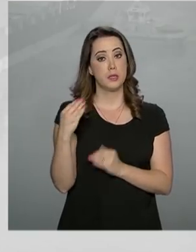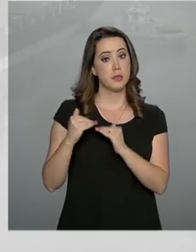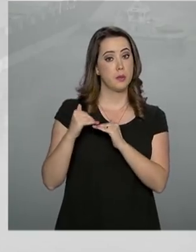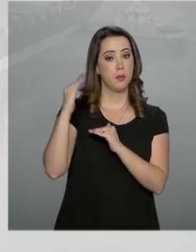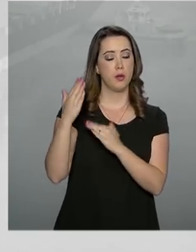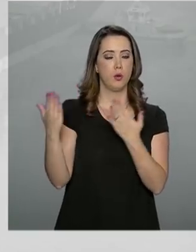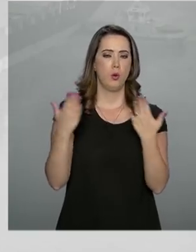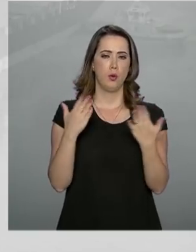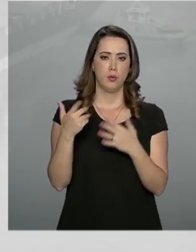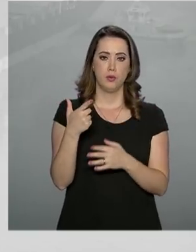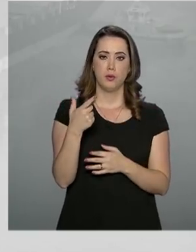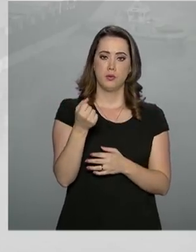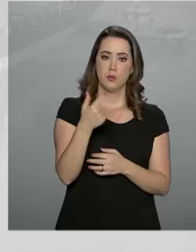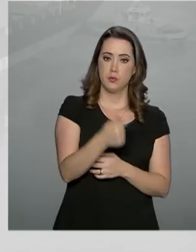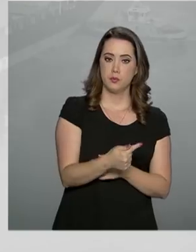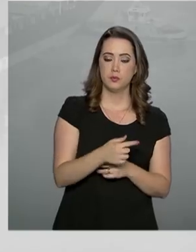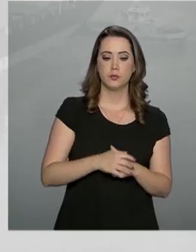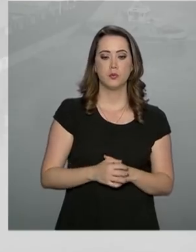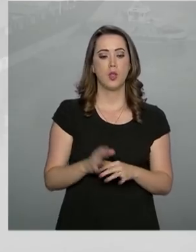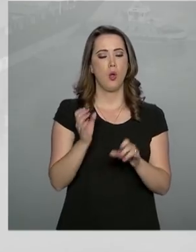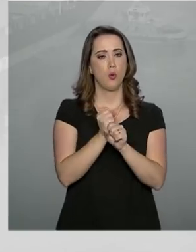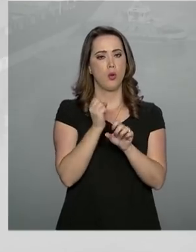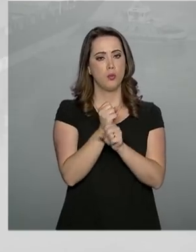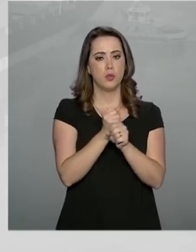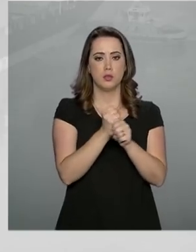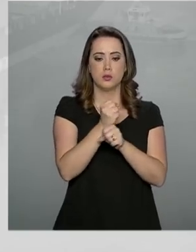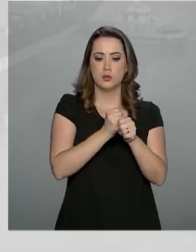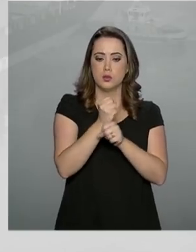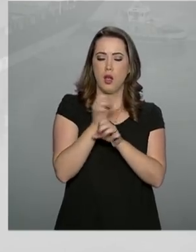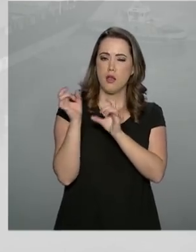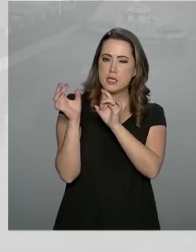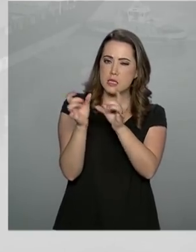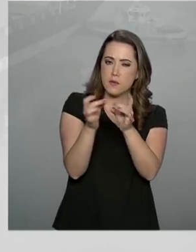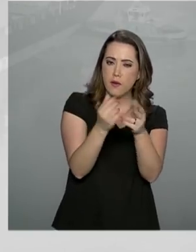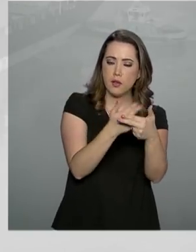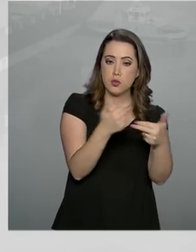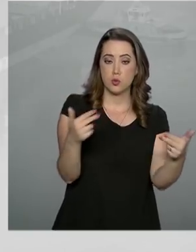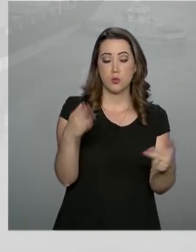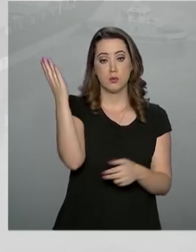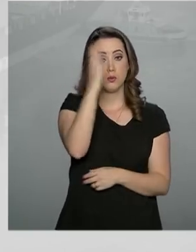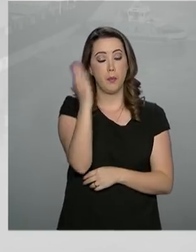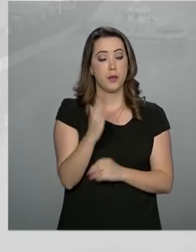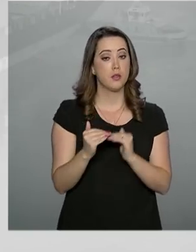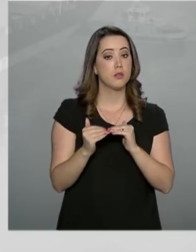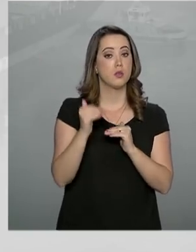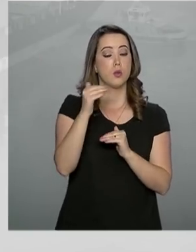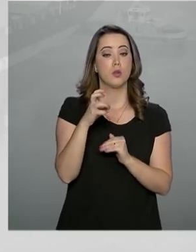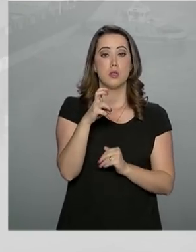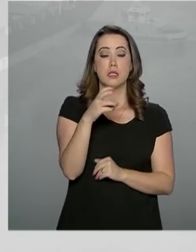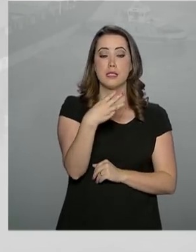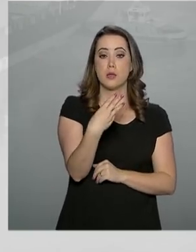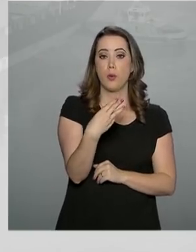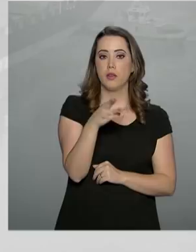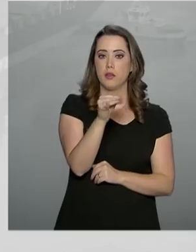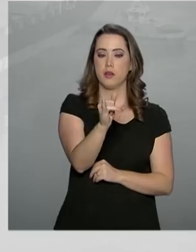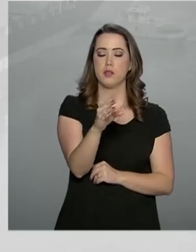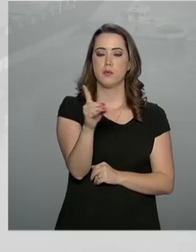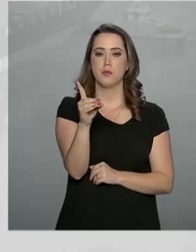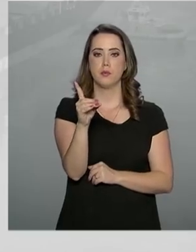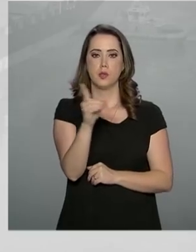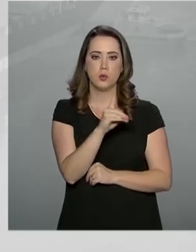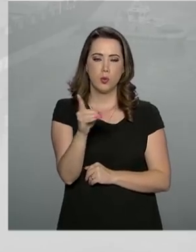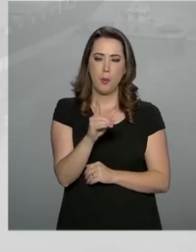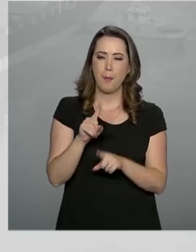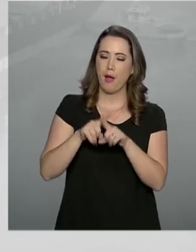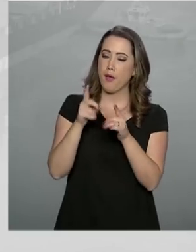maior desde 2017. No acumulado do ano, as vendas de produtos brasileiros foram de 53 bilhões e o país